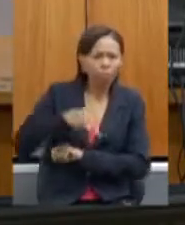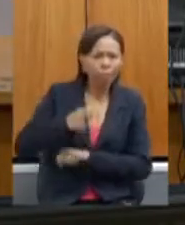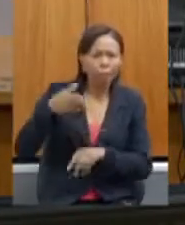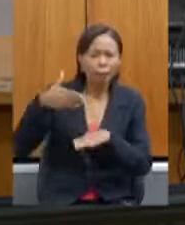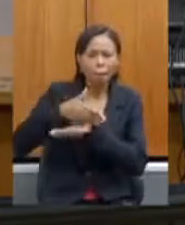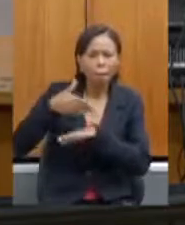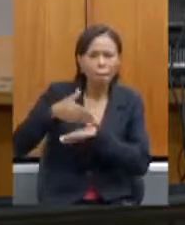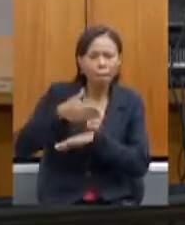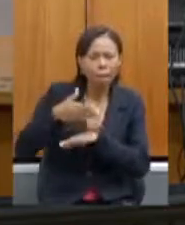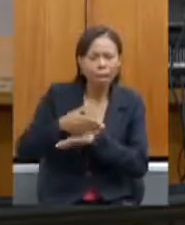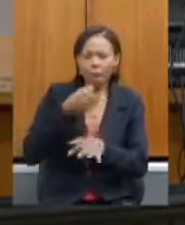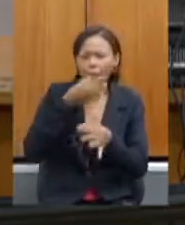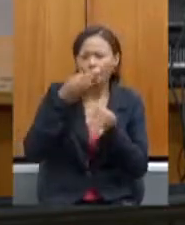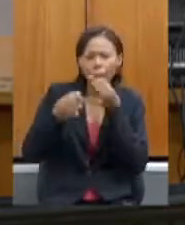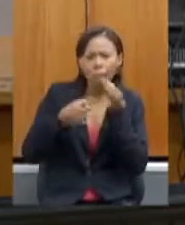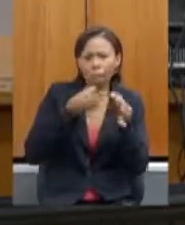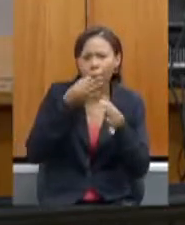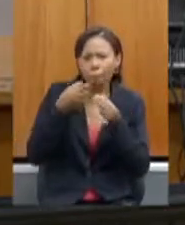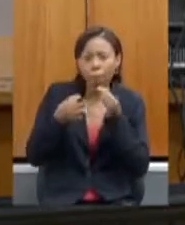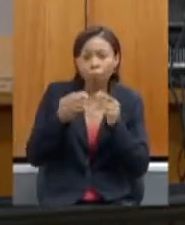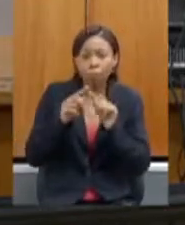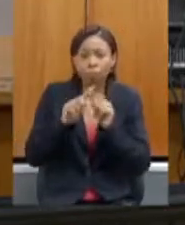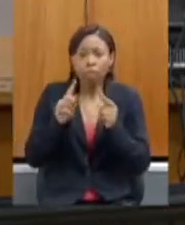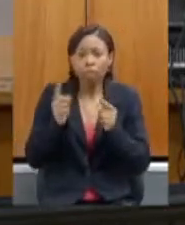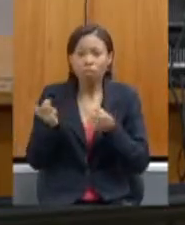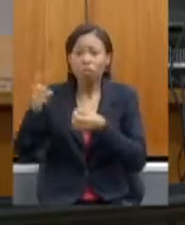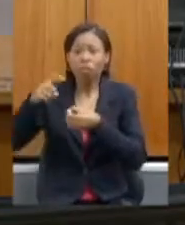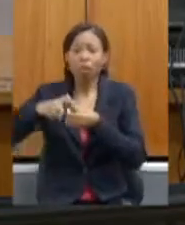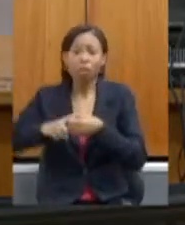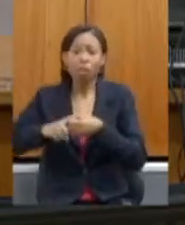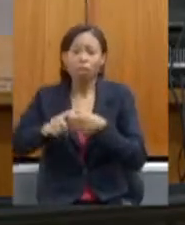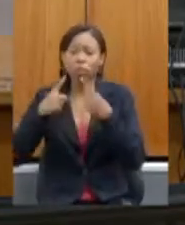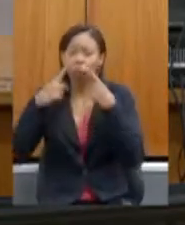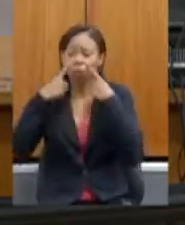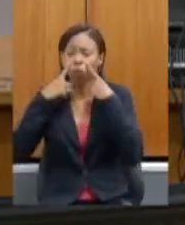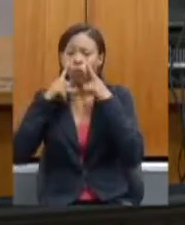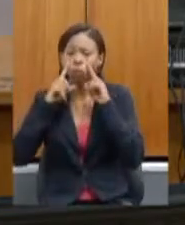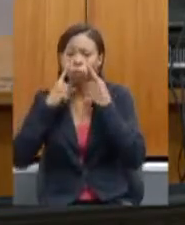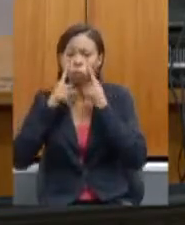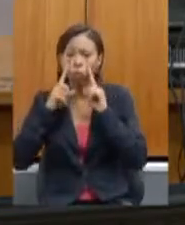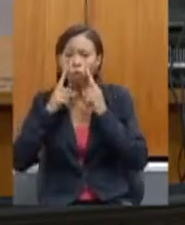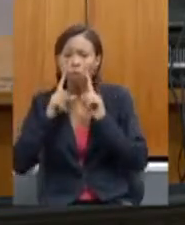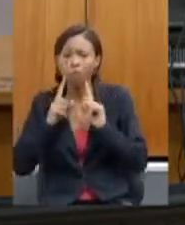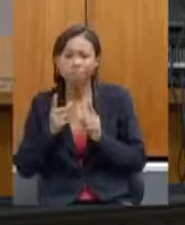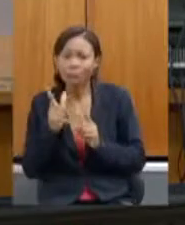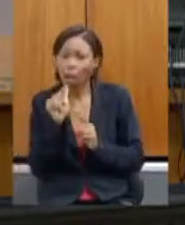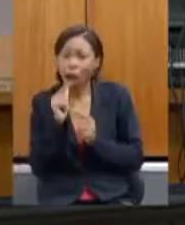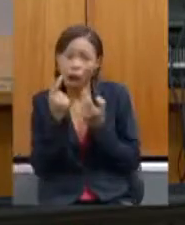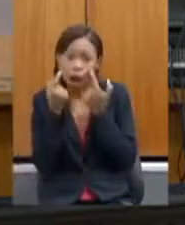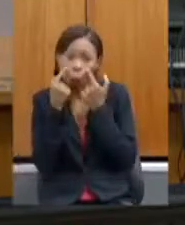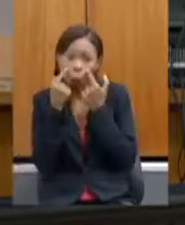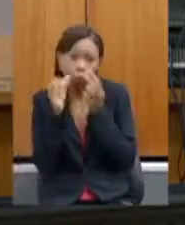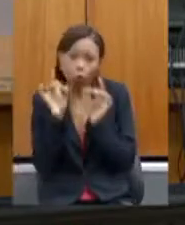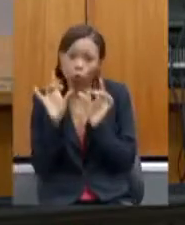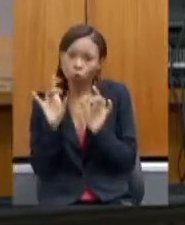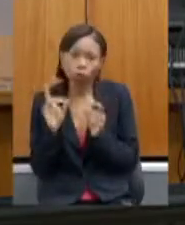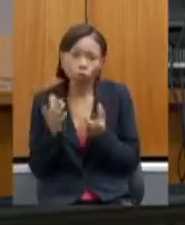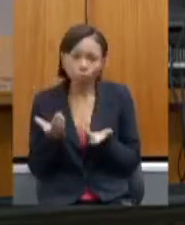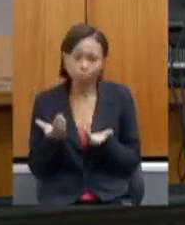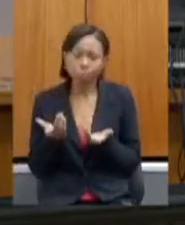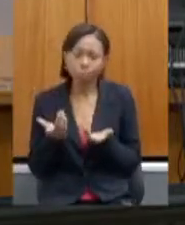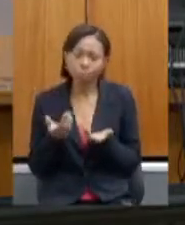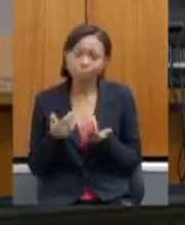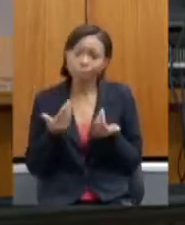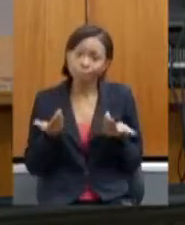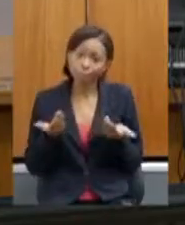voltam com lágrimas. A única água que eles voltam é lágrima nos olhos. Então, secretária, eu gostaria de